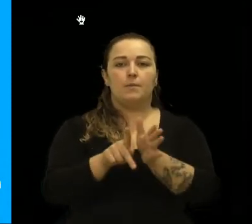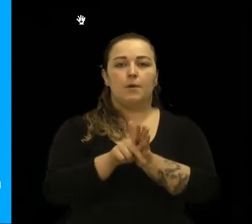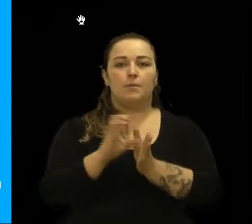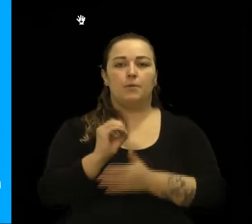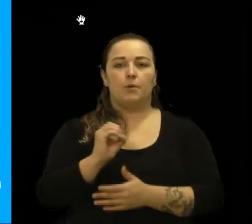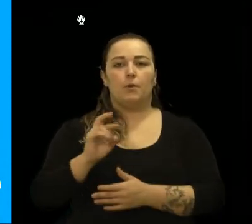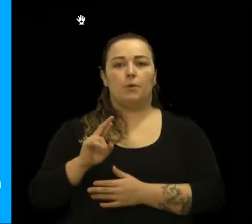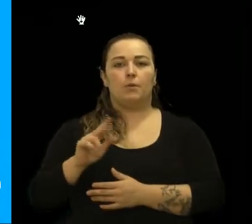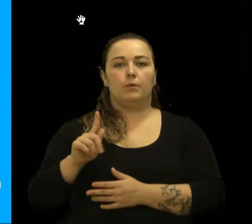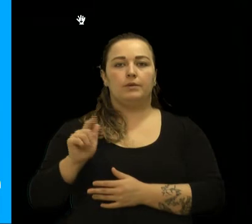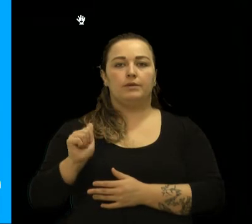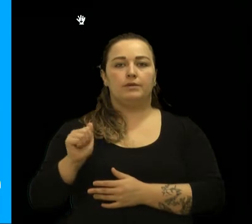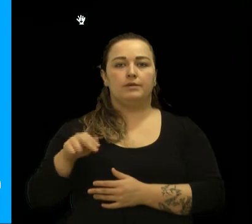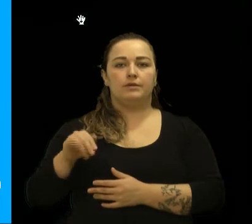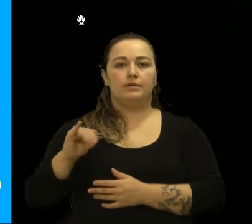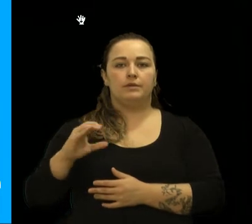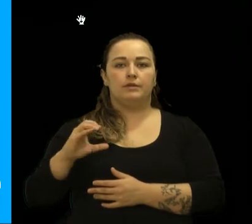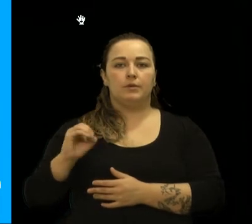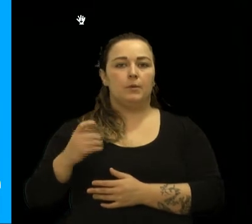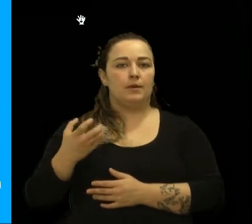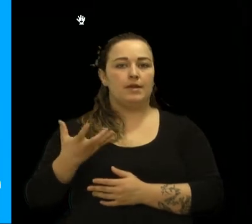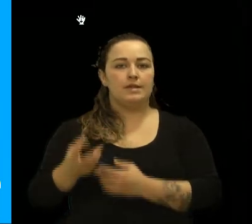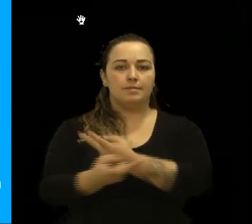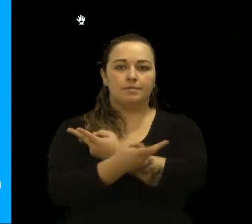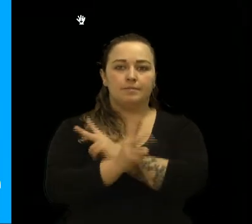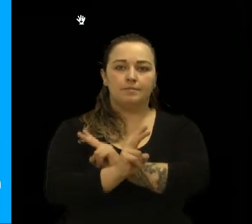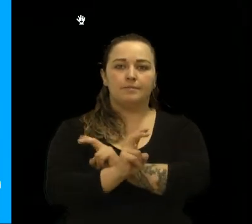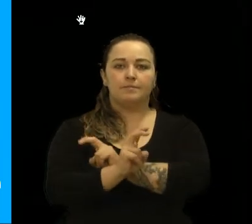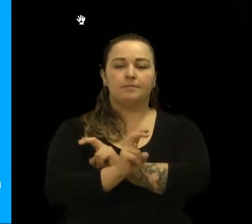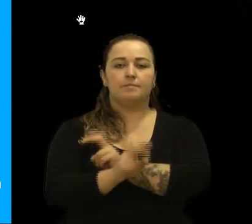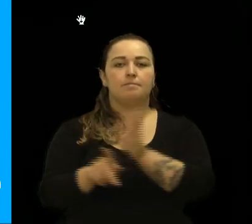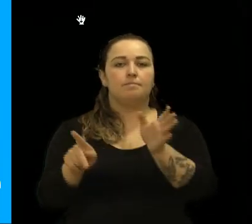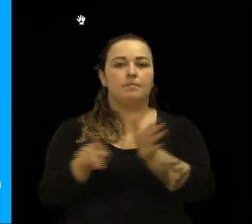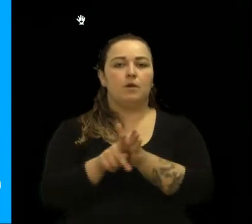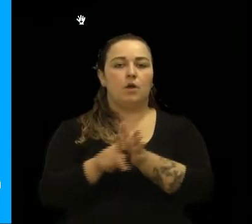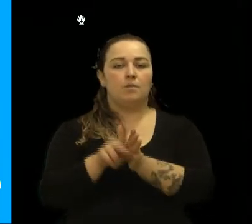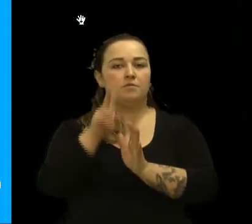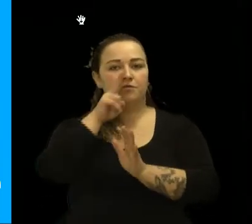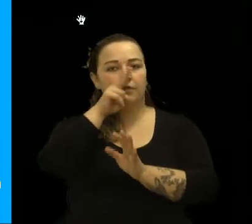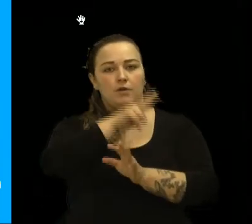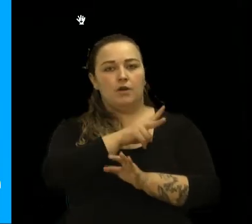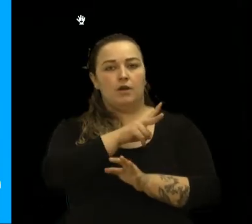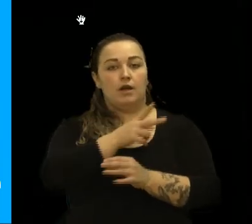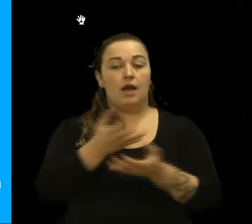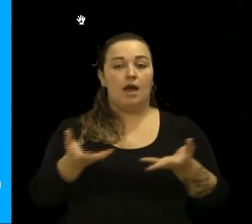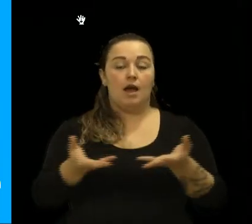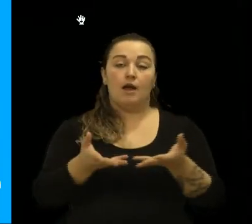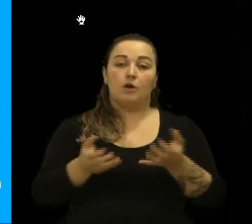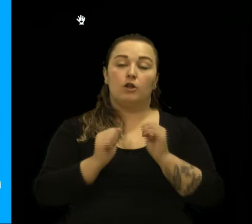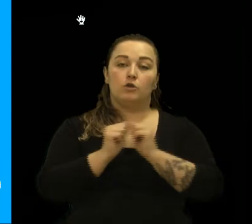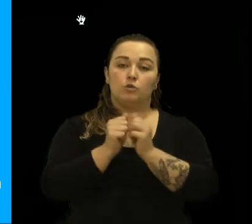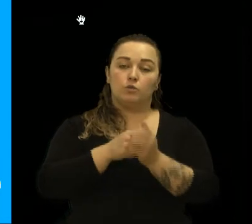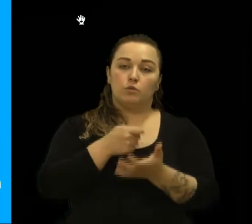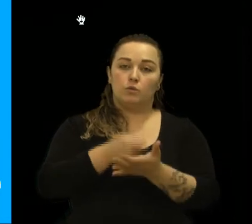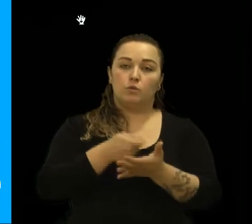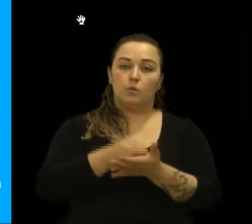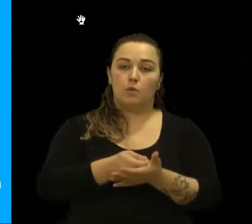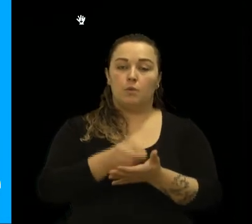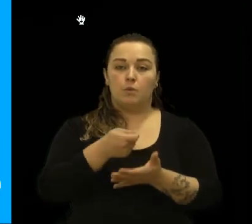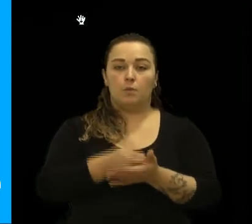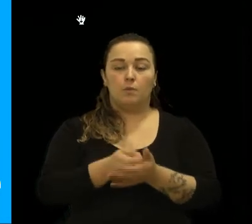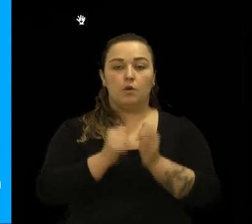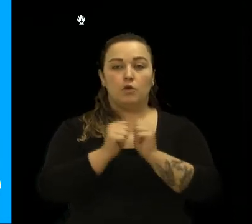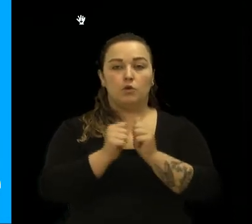Eu acredito que agora, o Ballardin sabe disso, travou essa luta lá com o presidente da Codeca, nós iniciamos na nossa